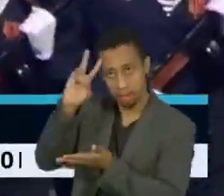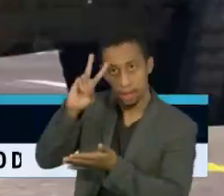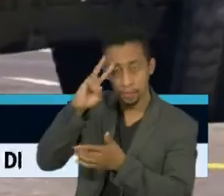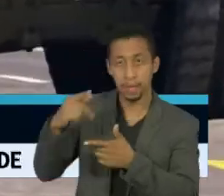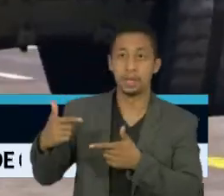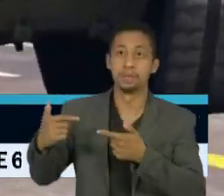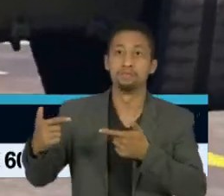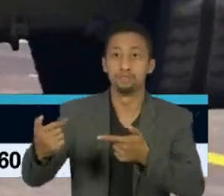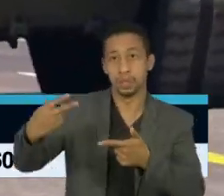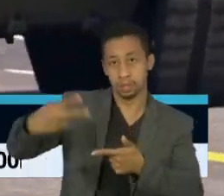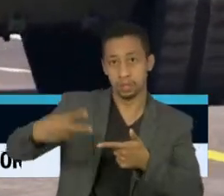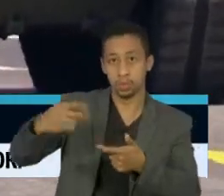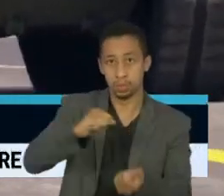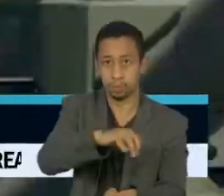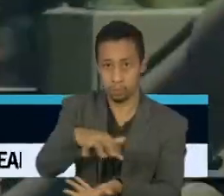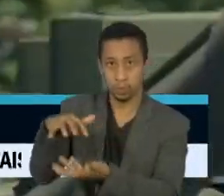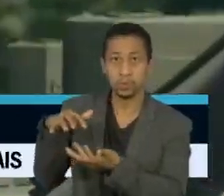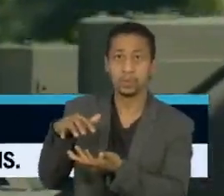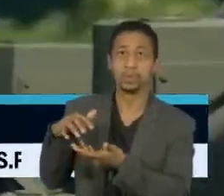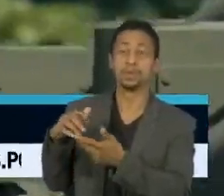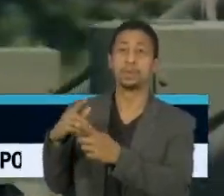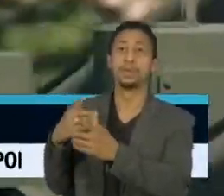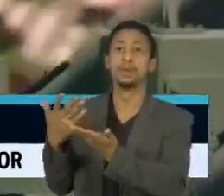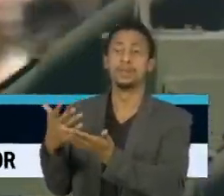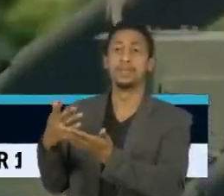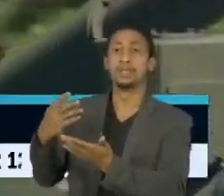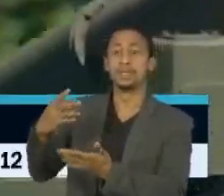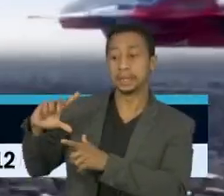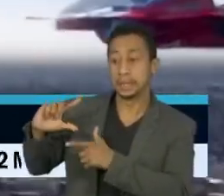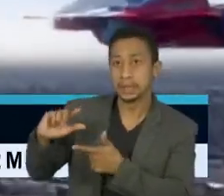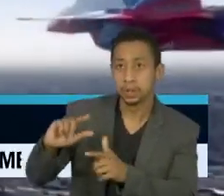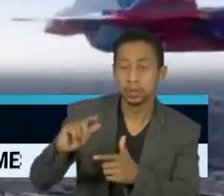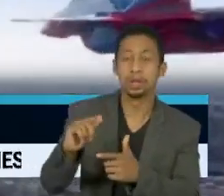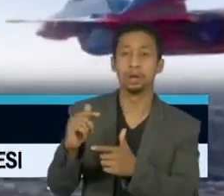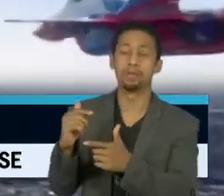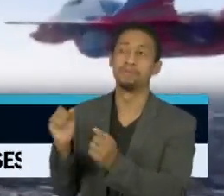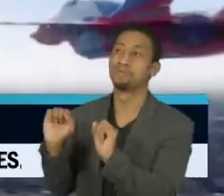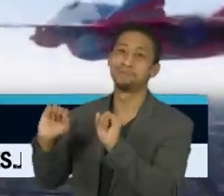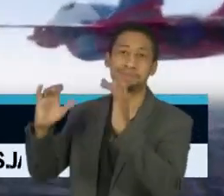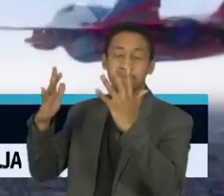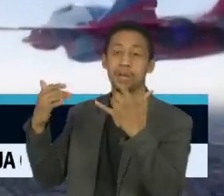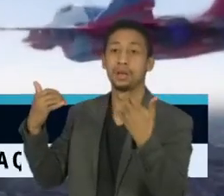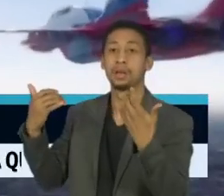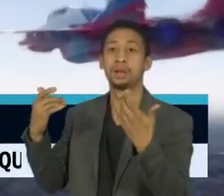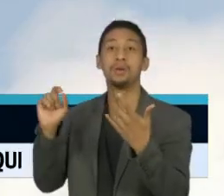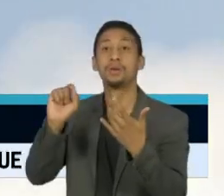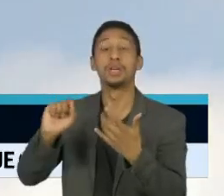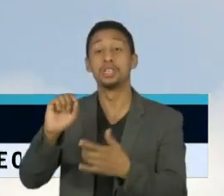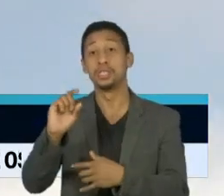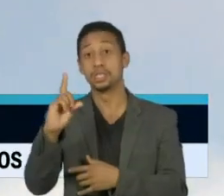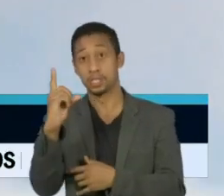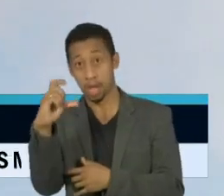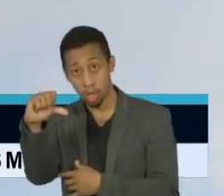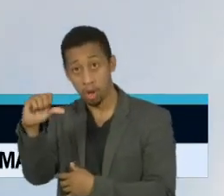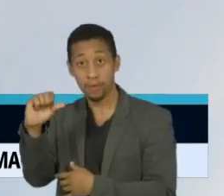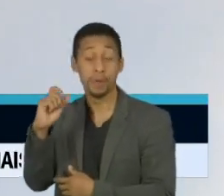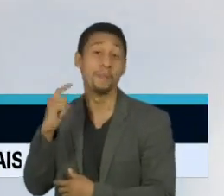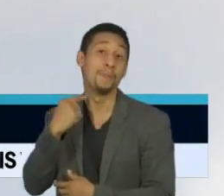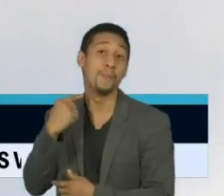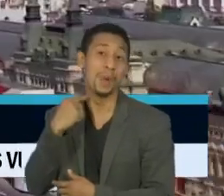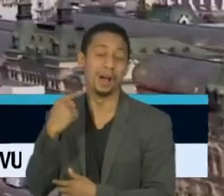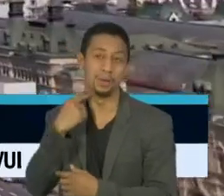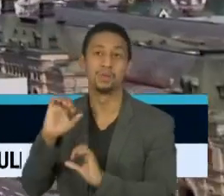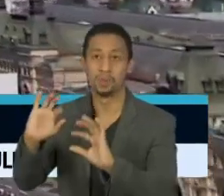Mundial e é comemorada tradicionalmente no dia 9 de maio, mas foi adiada por causa da pandemia. Segundo o governo,